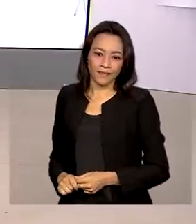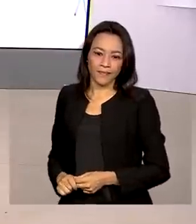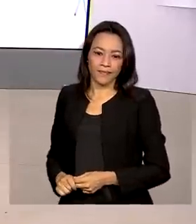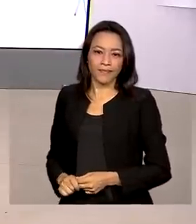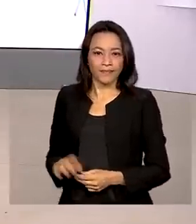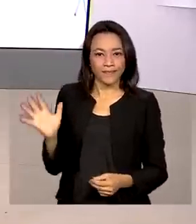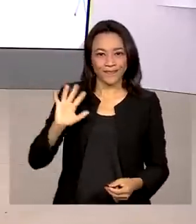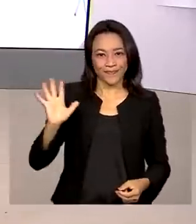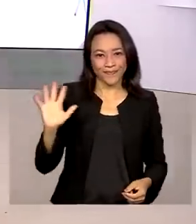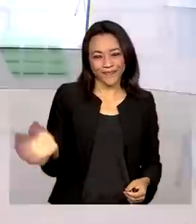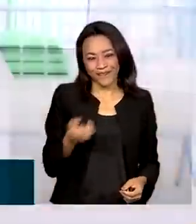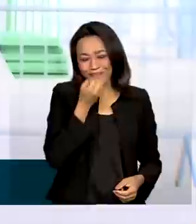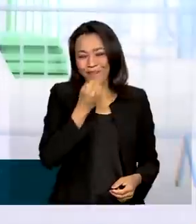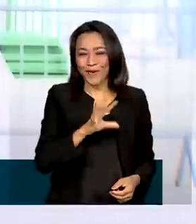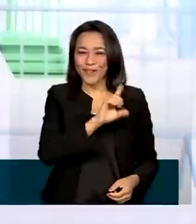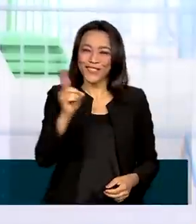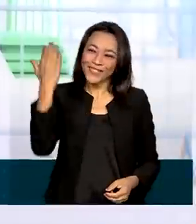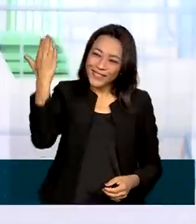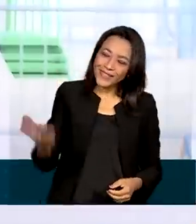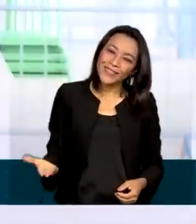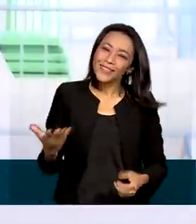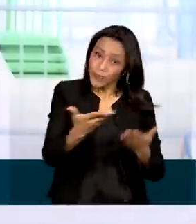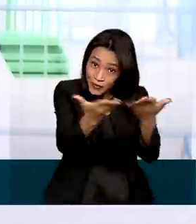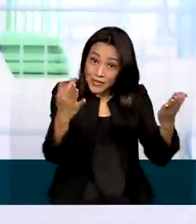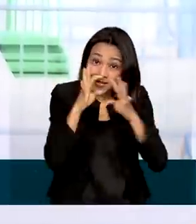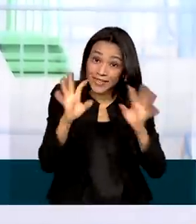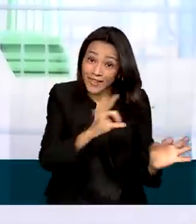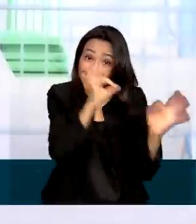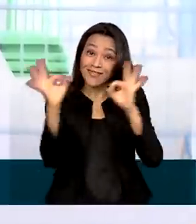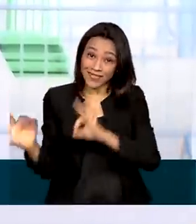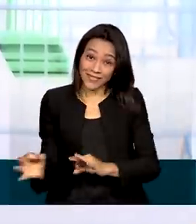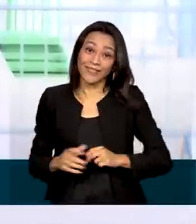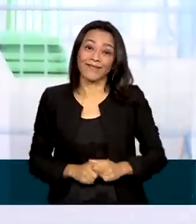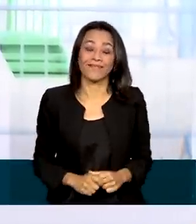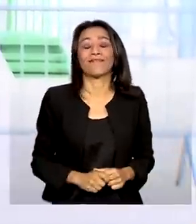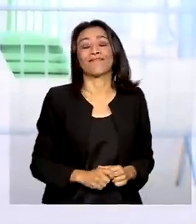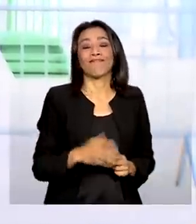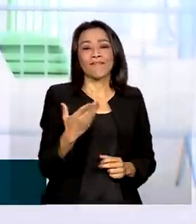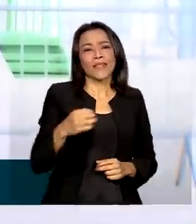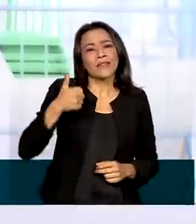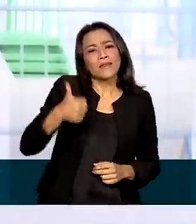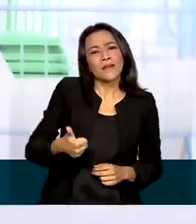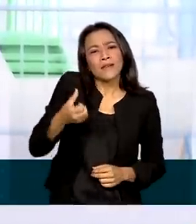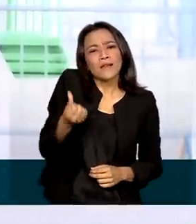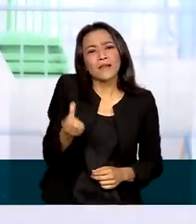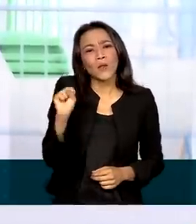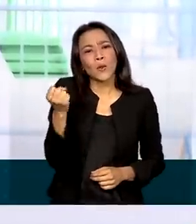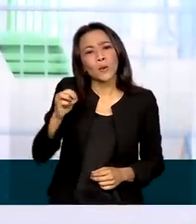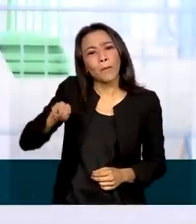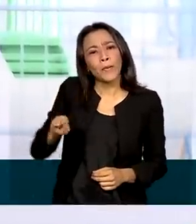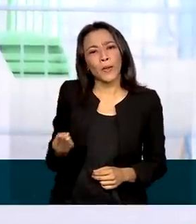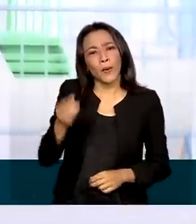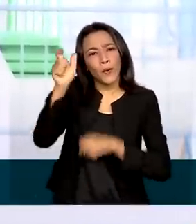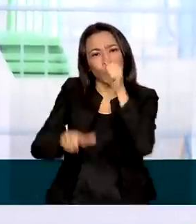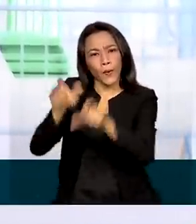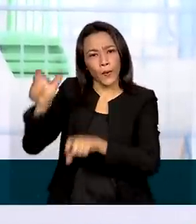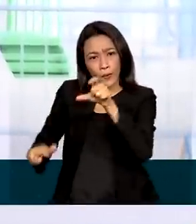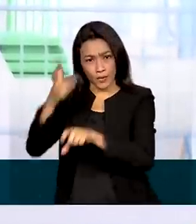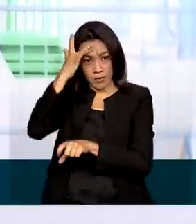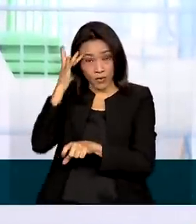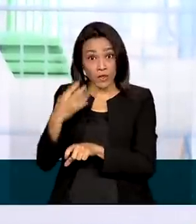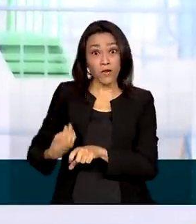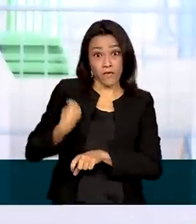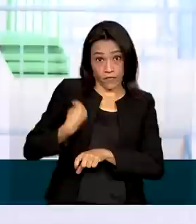Olá, Renata. Bom dia para você e a todos que acompanham o Brasil em Dia. Esses 168 milhões de pessoas vivem em 59